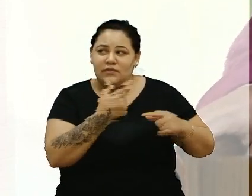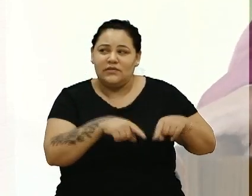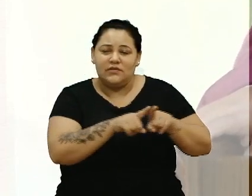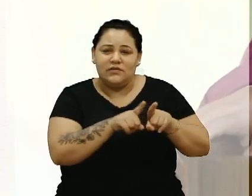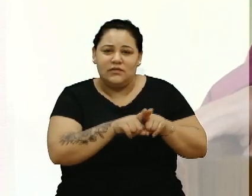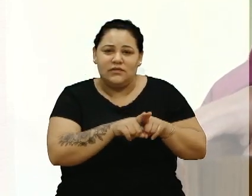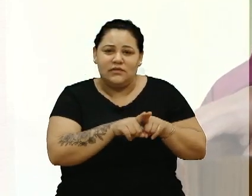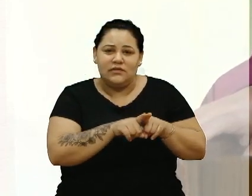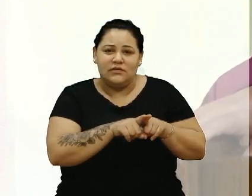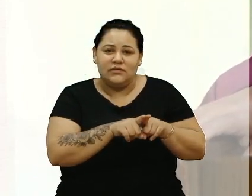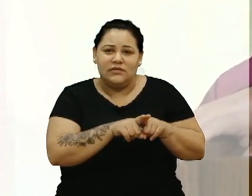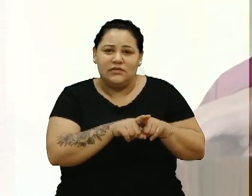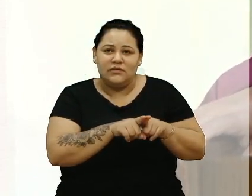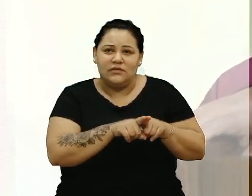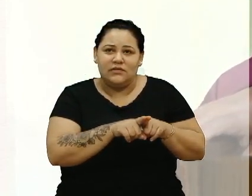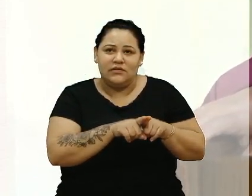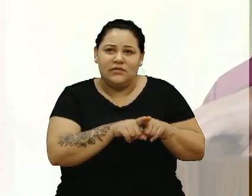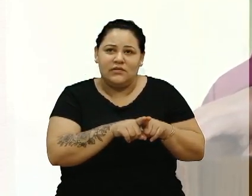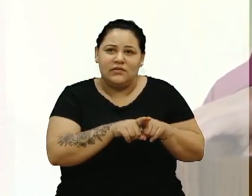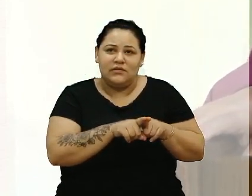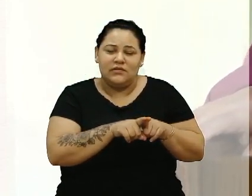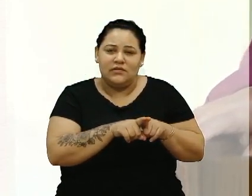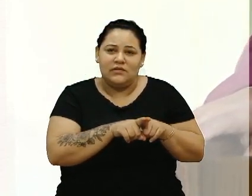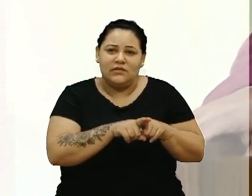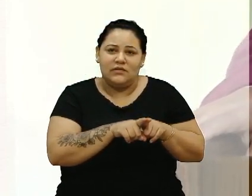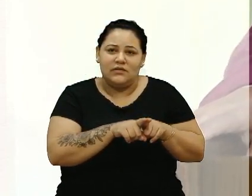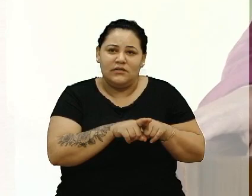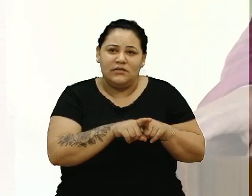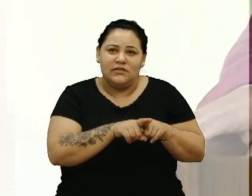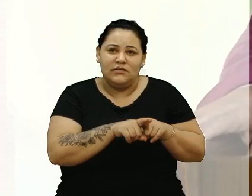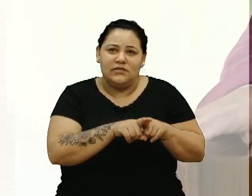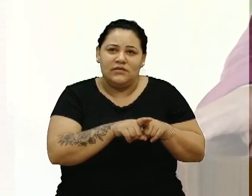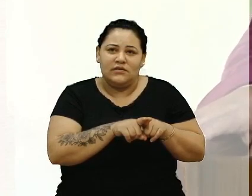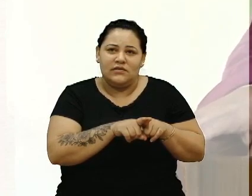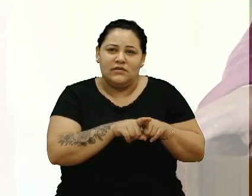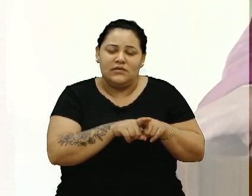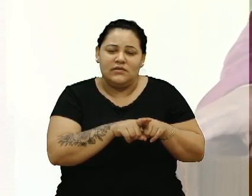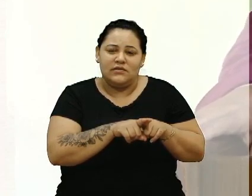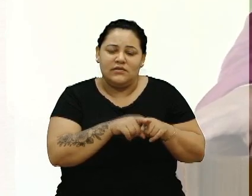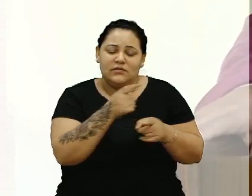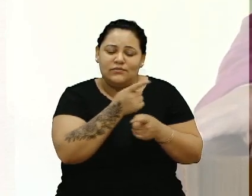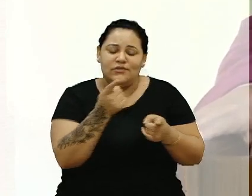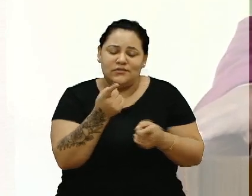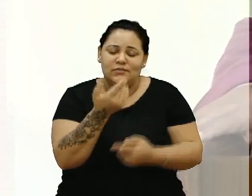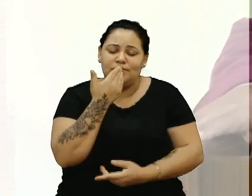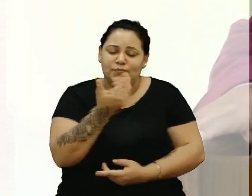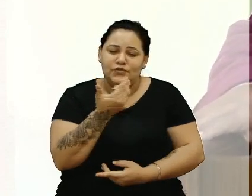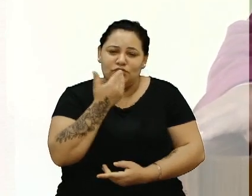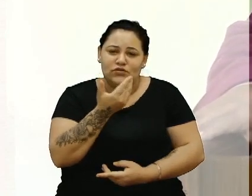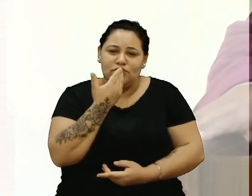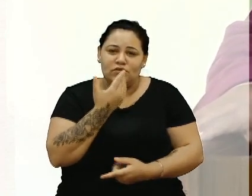água e banheiro, chegava para eles. Então, é isso que nós estamos aí pedindo, se comporta.